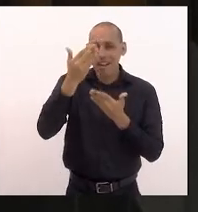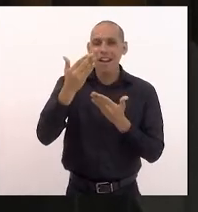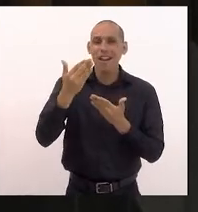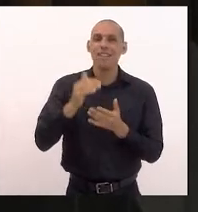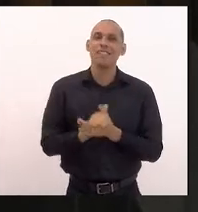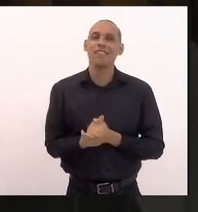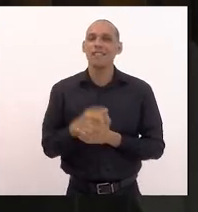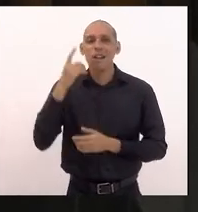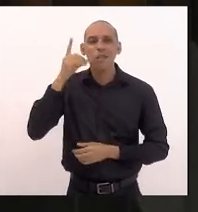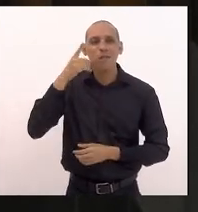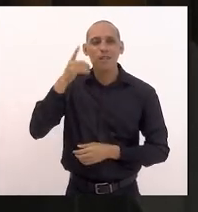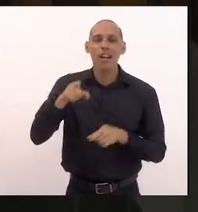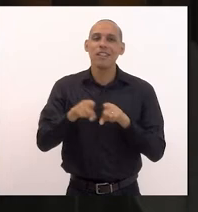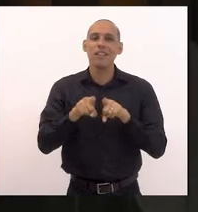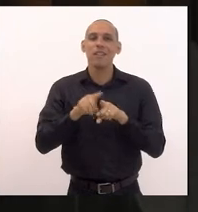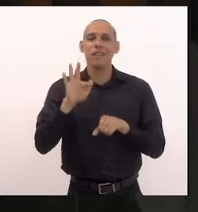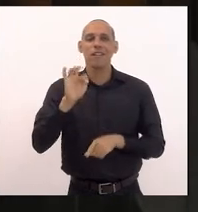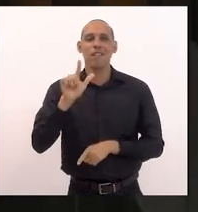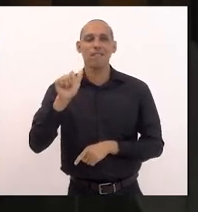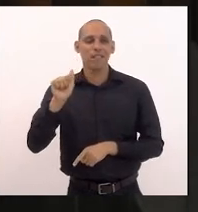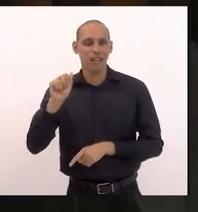e ao deputado presente Flávio Serafim